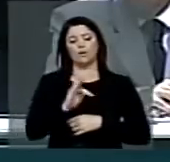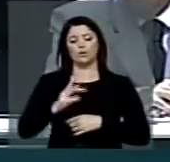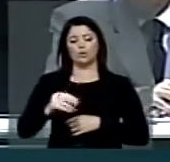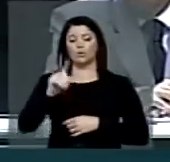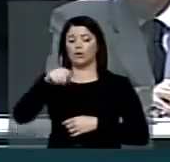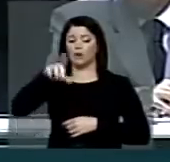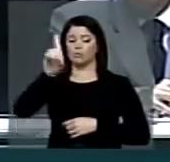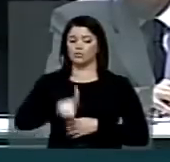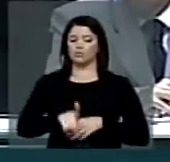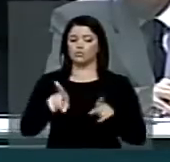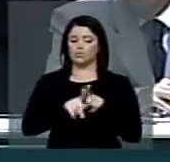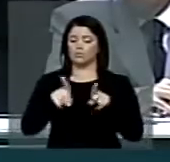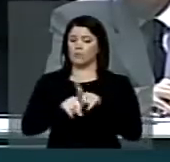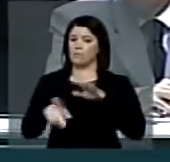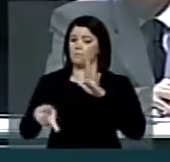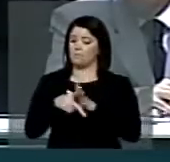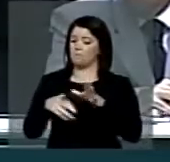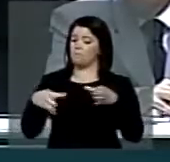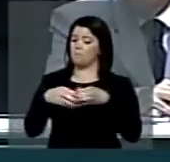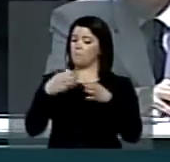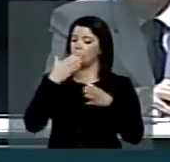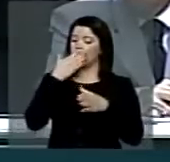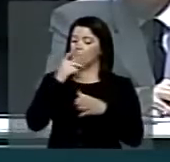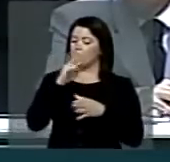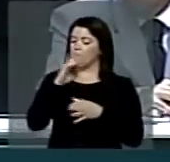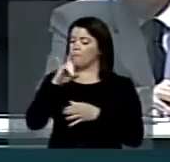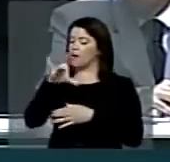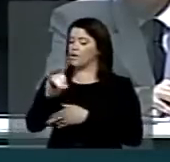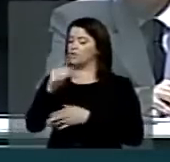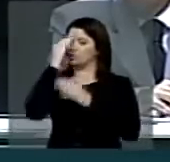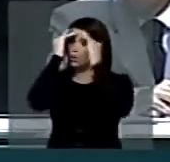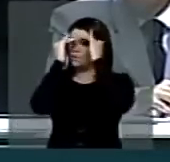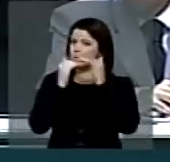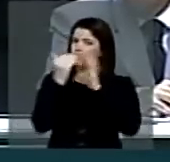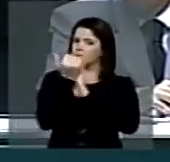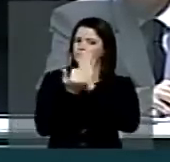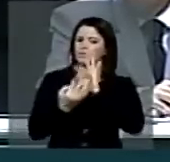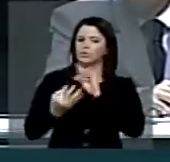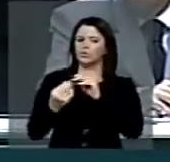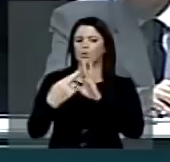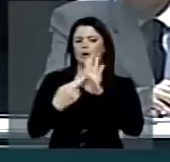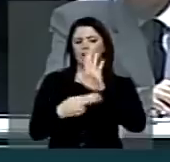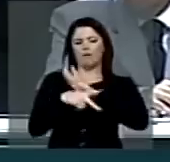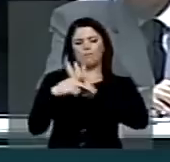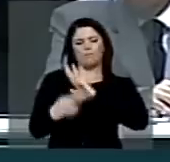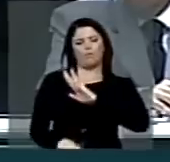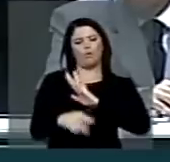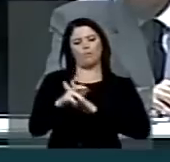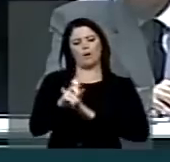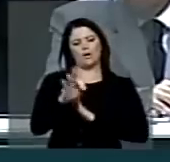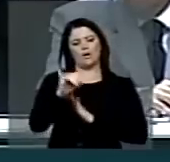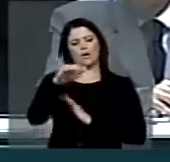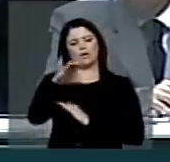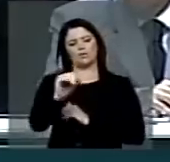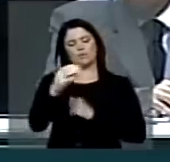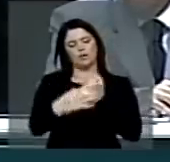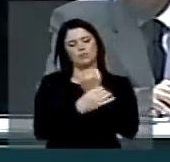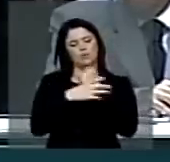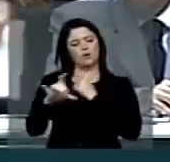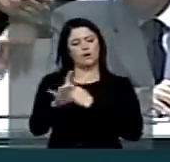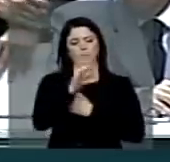do partido exigir desta presidência que se cumpram as normas regimentais, que assegura a cada